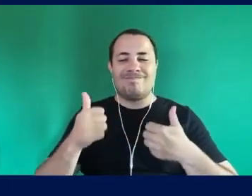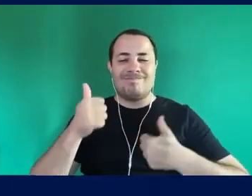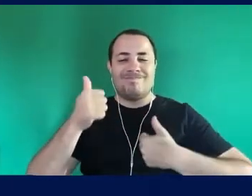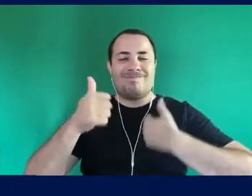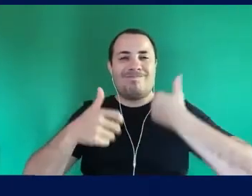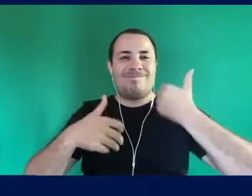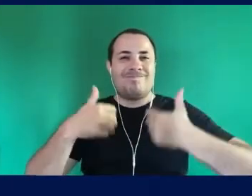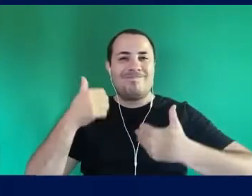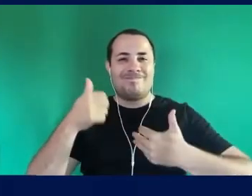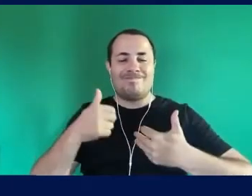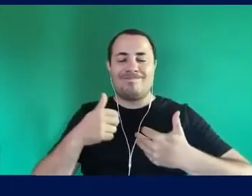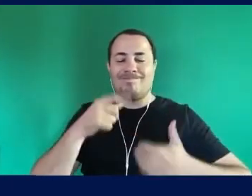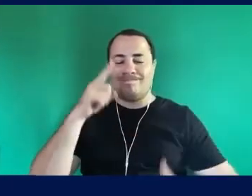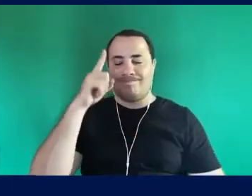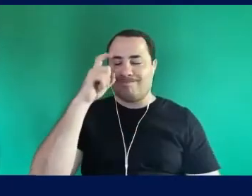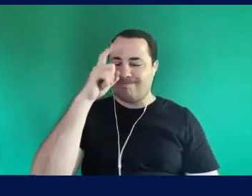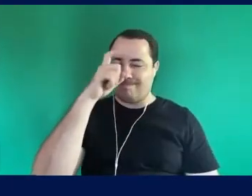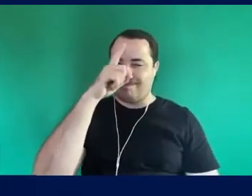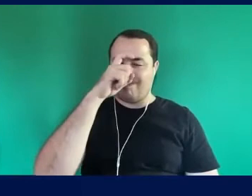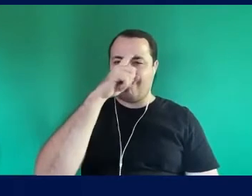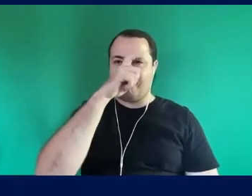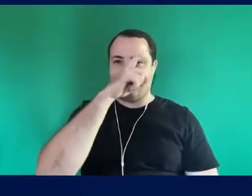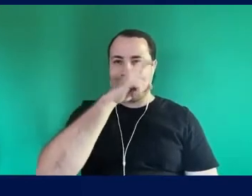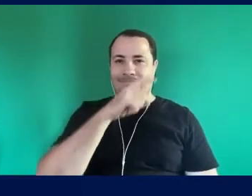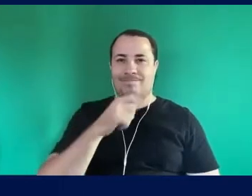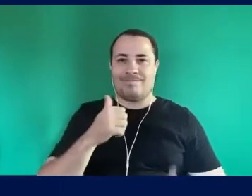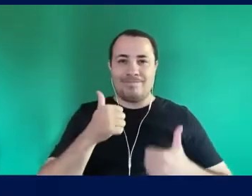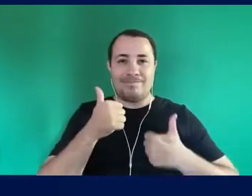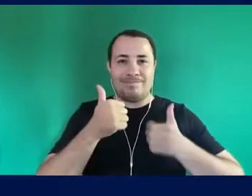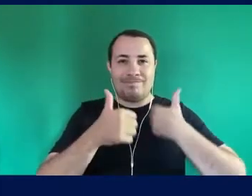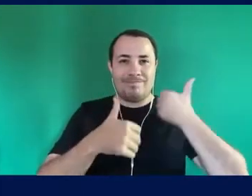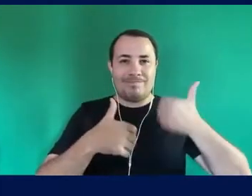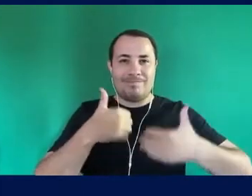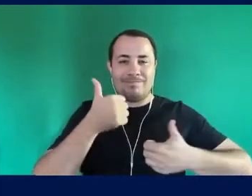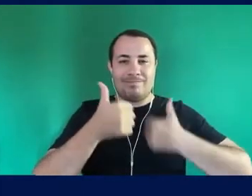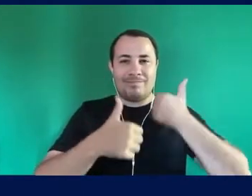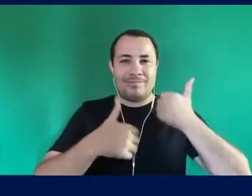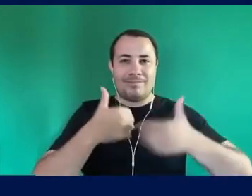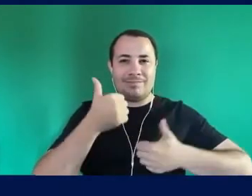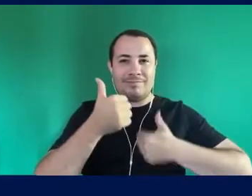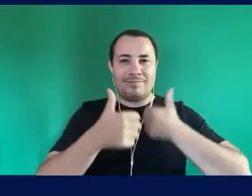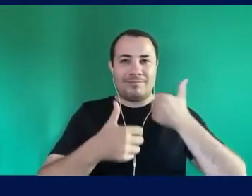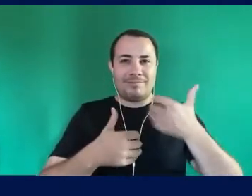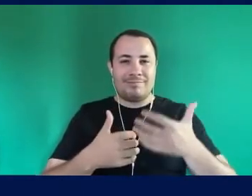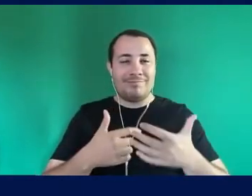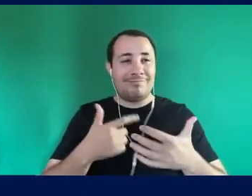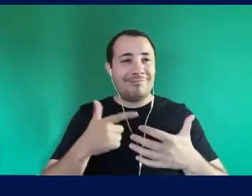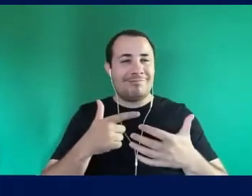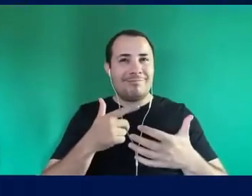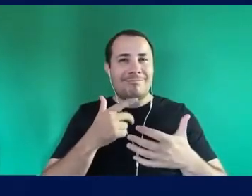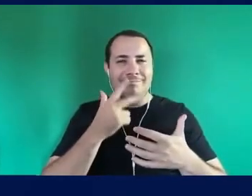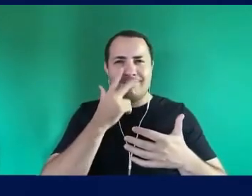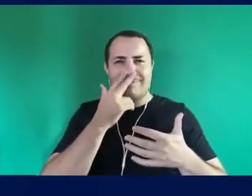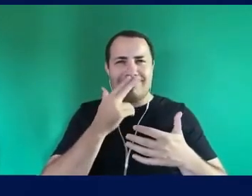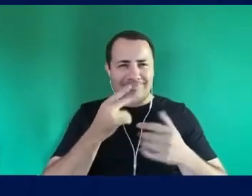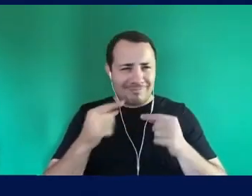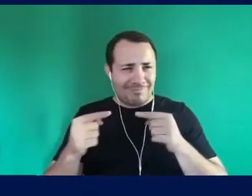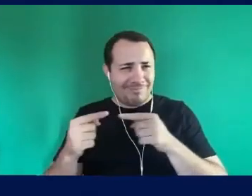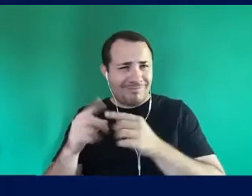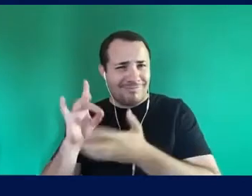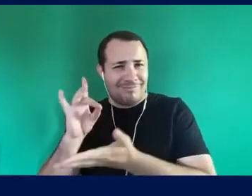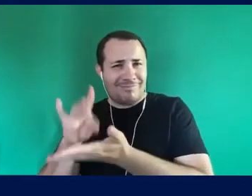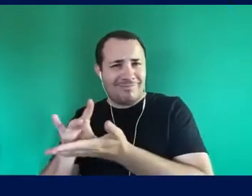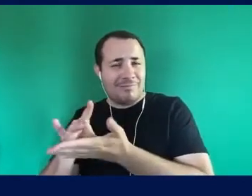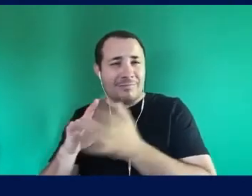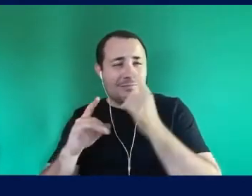Que é uma fala Que não tem Nenhuma Nenhum amparo No real Mas que cria Realidade